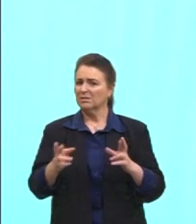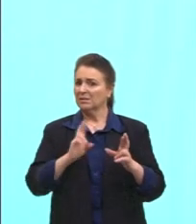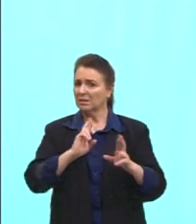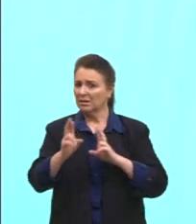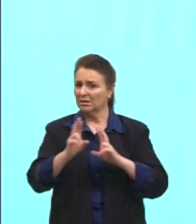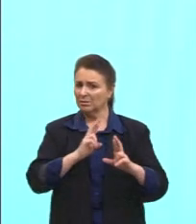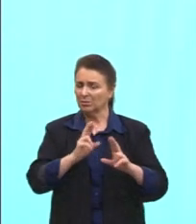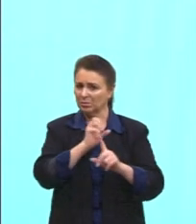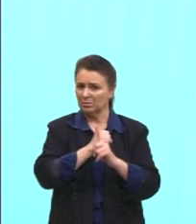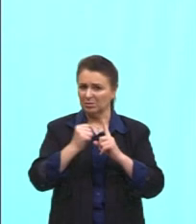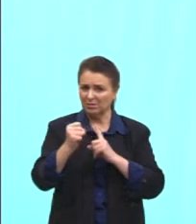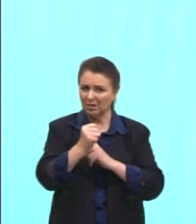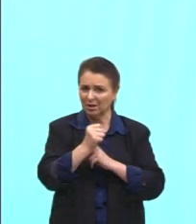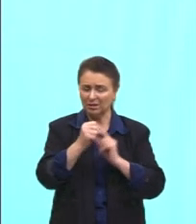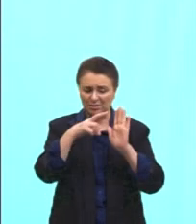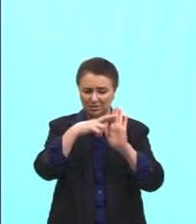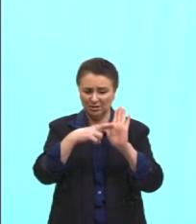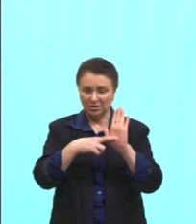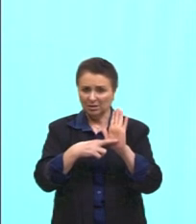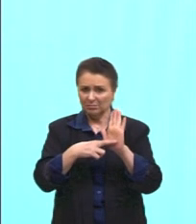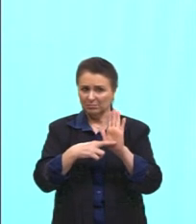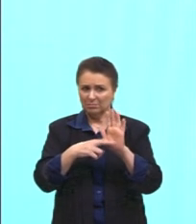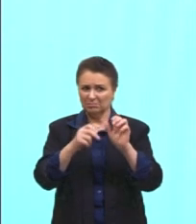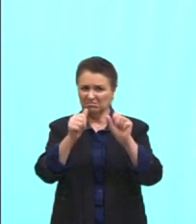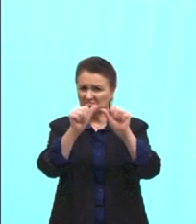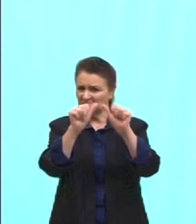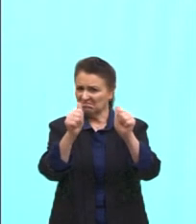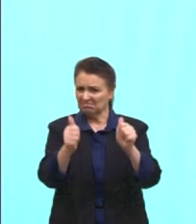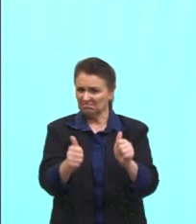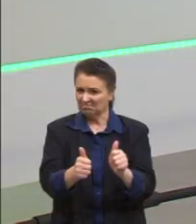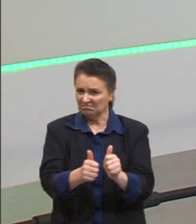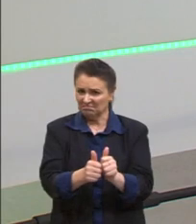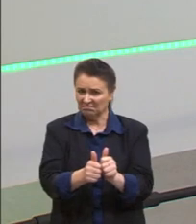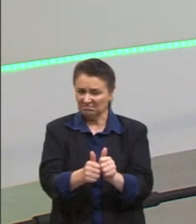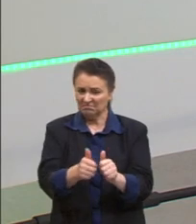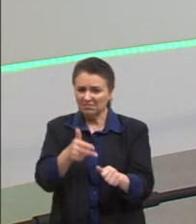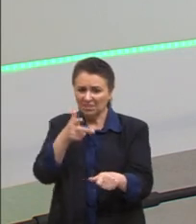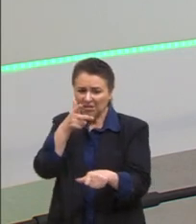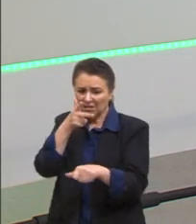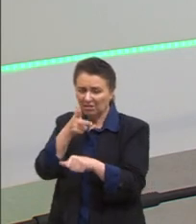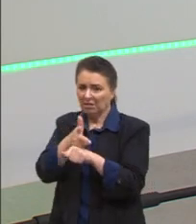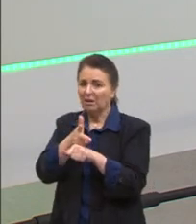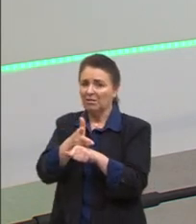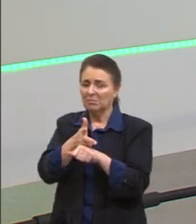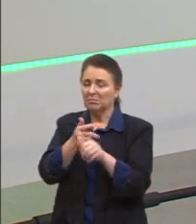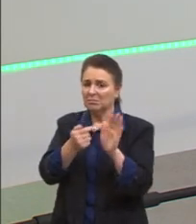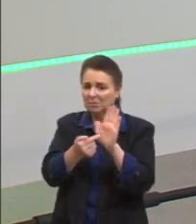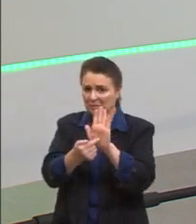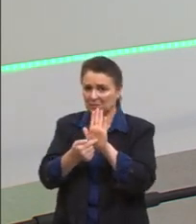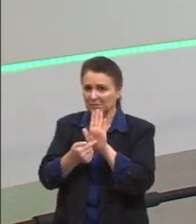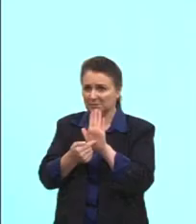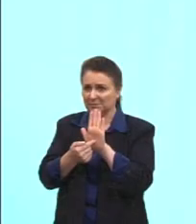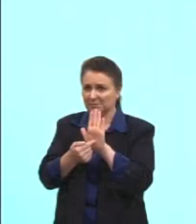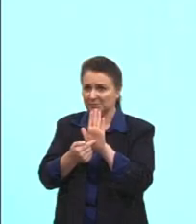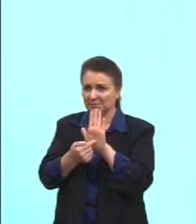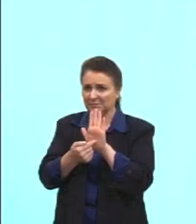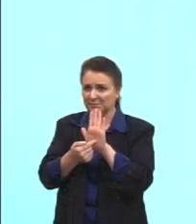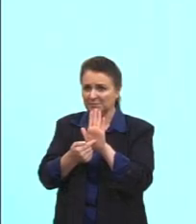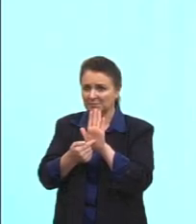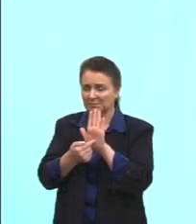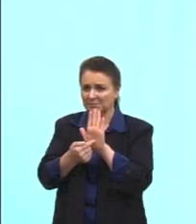a gente não enxerga isso na imagem. Vamos botar a câmera aqui na nossa imagem, na nossa obra, o que nós temos ali.